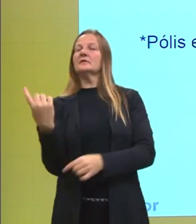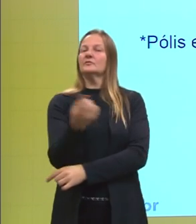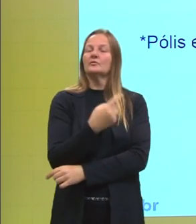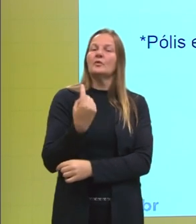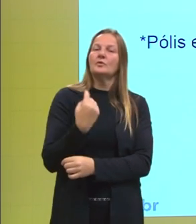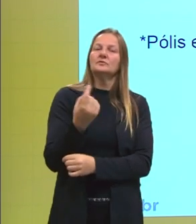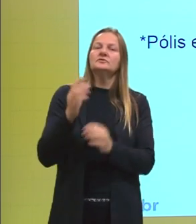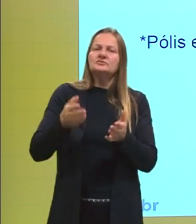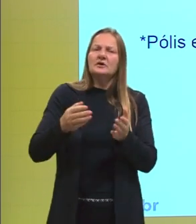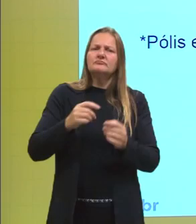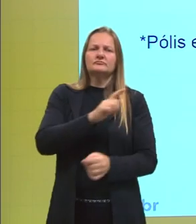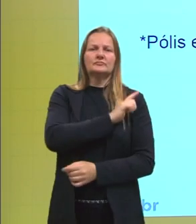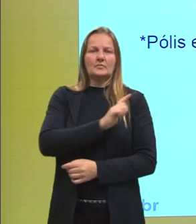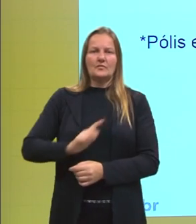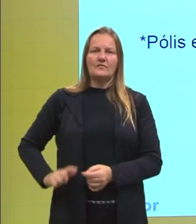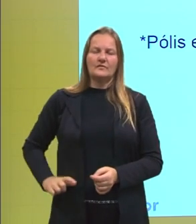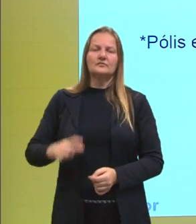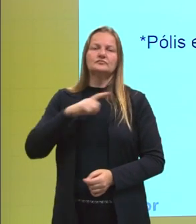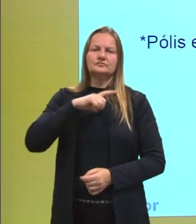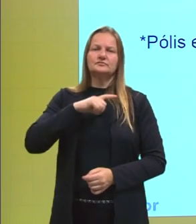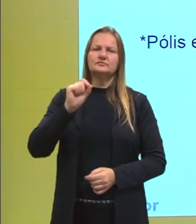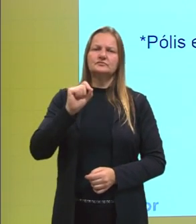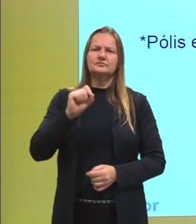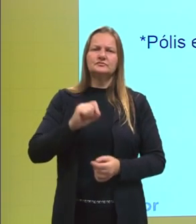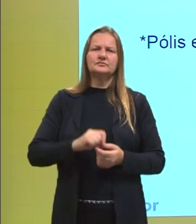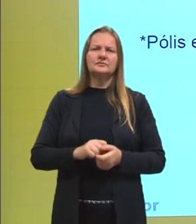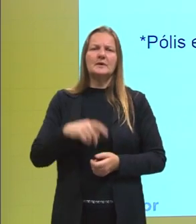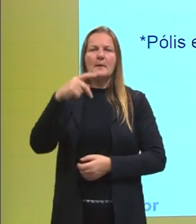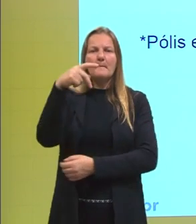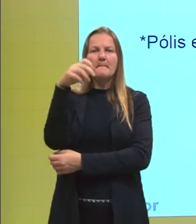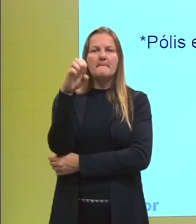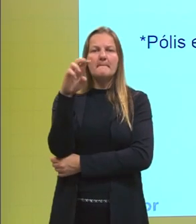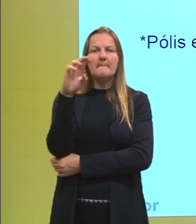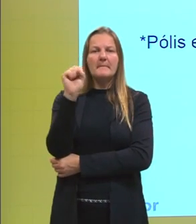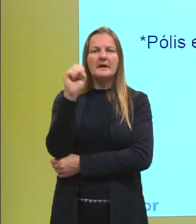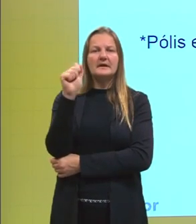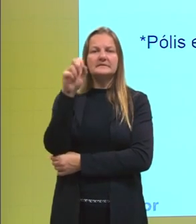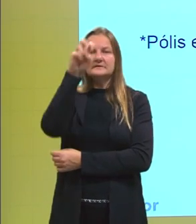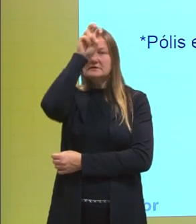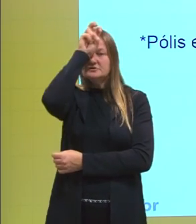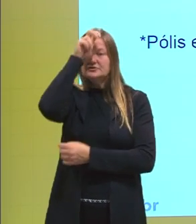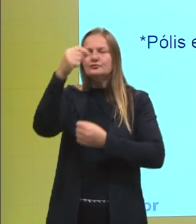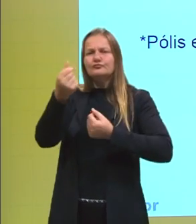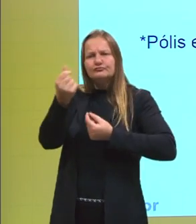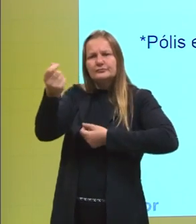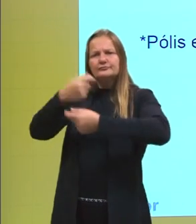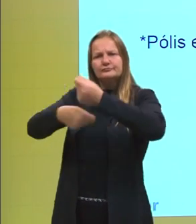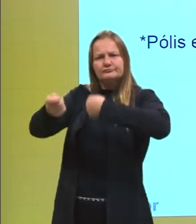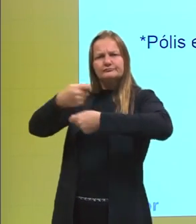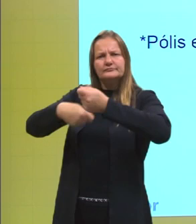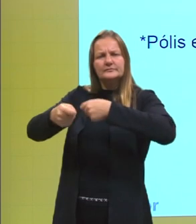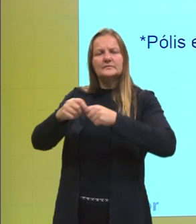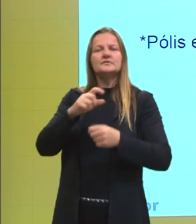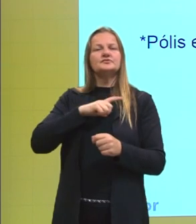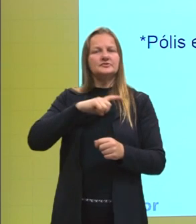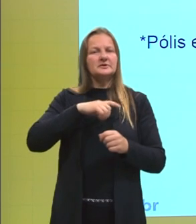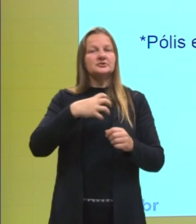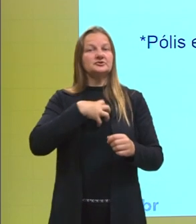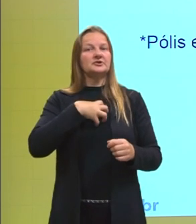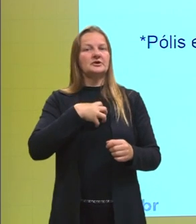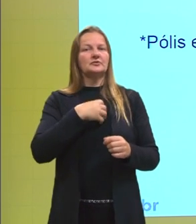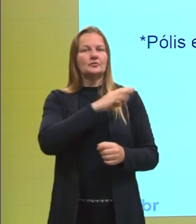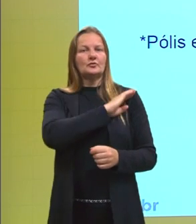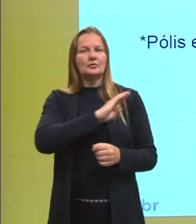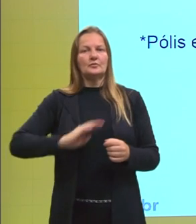víamos governos, já víamos os persas, o Egito antigo já tinha formas de governo, a